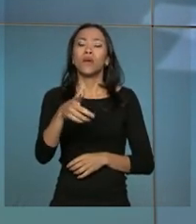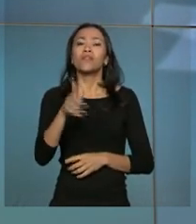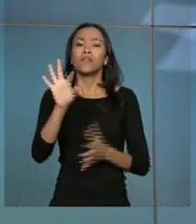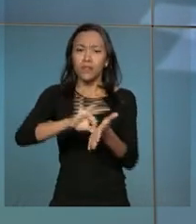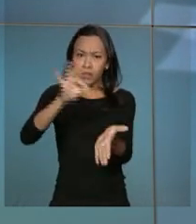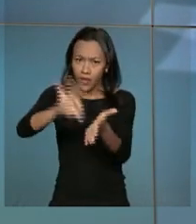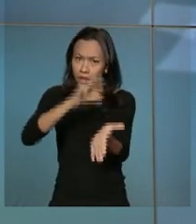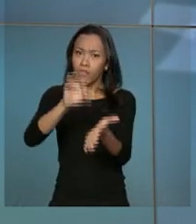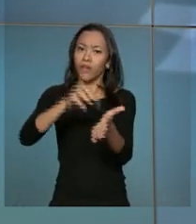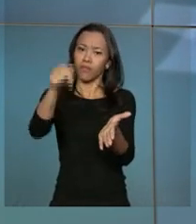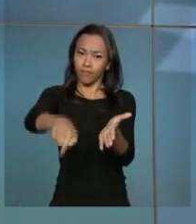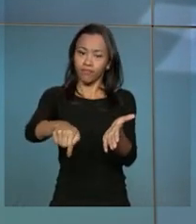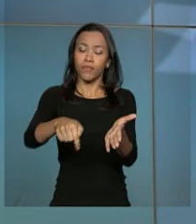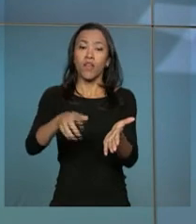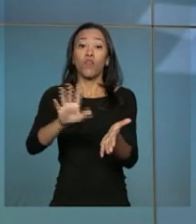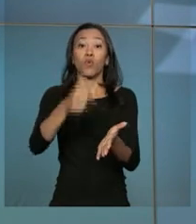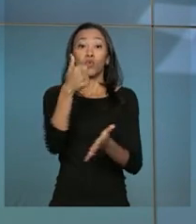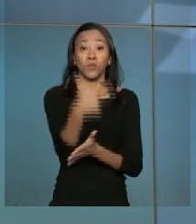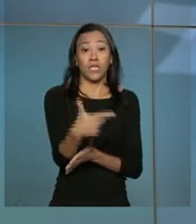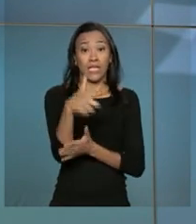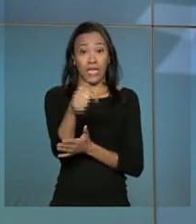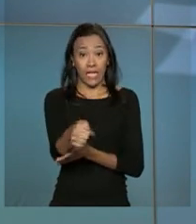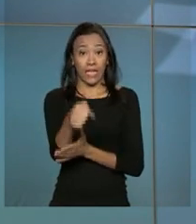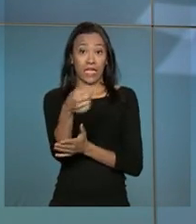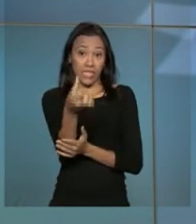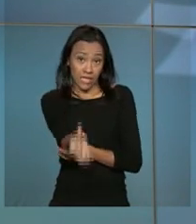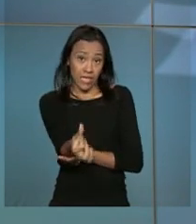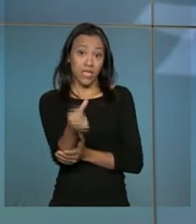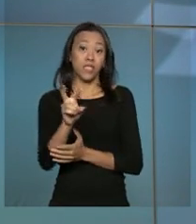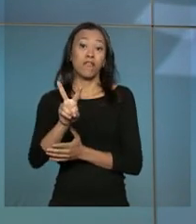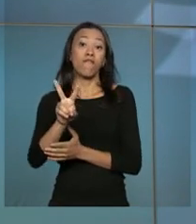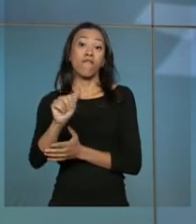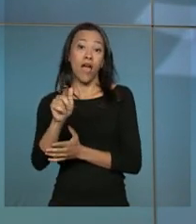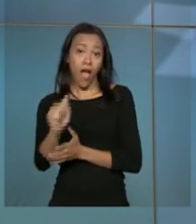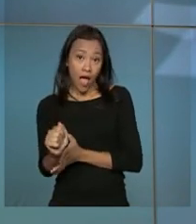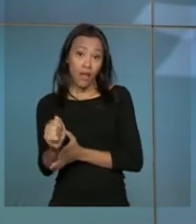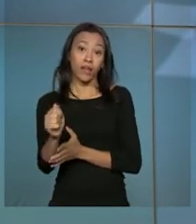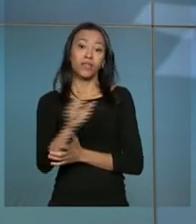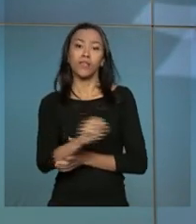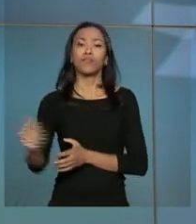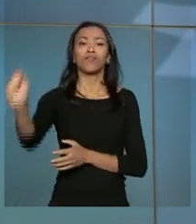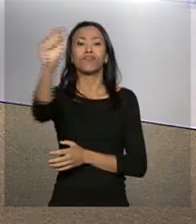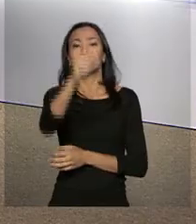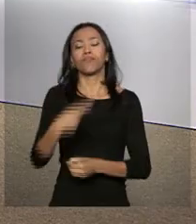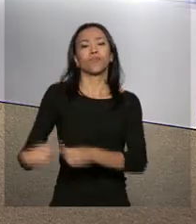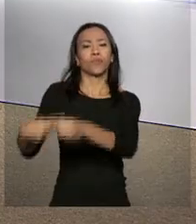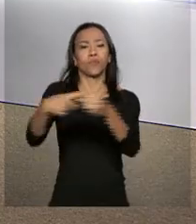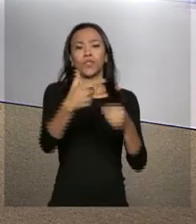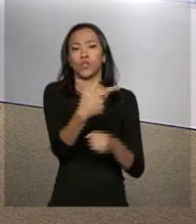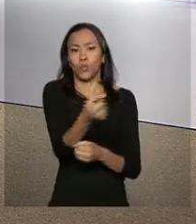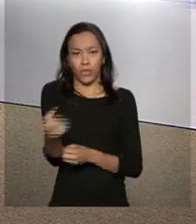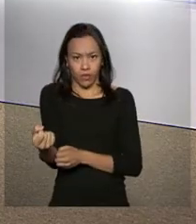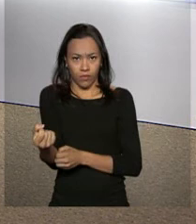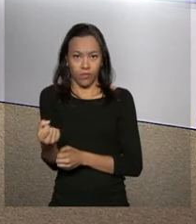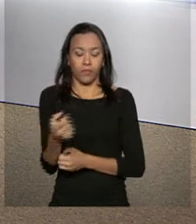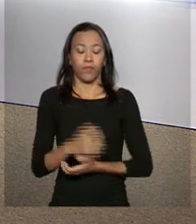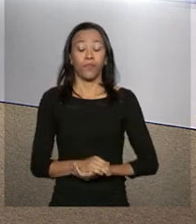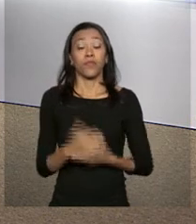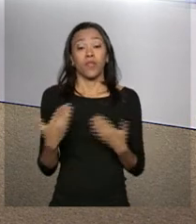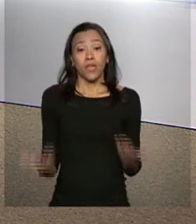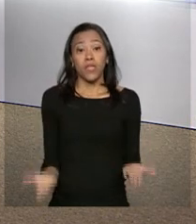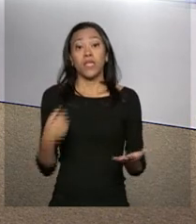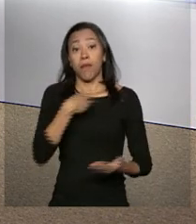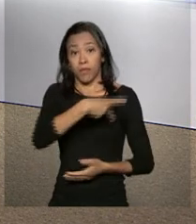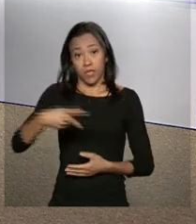inscreveram nessa etapa. Foram 276 vagas em 200 municípios. E a presidenta Dilma